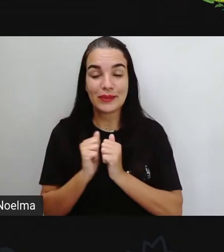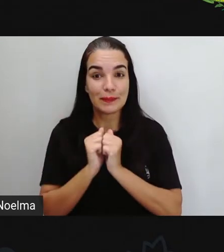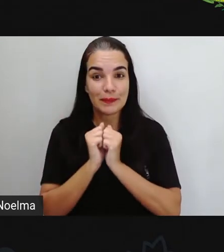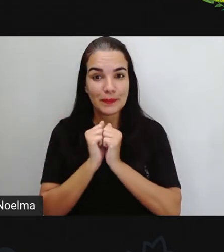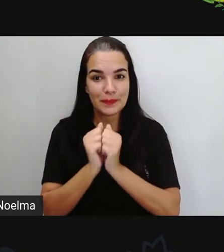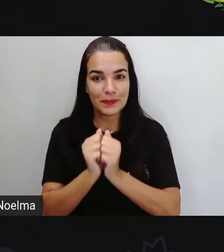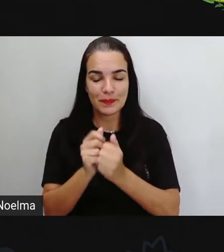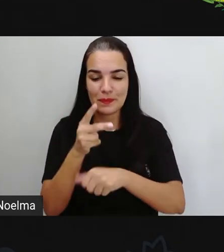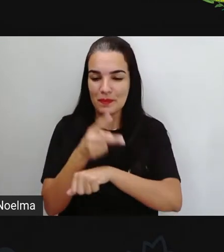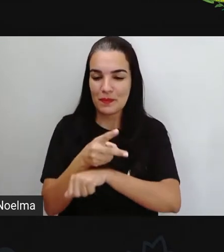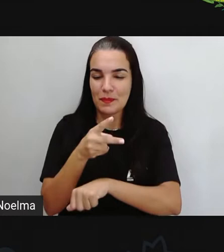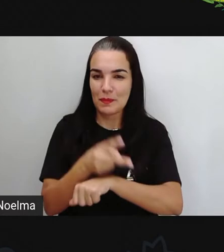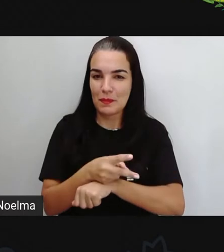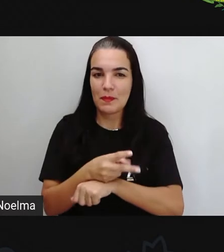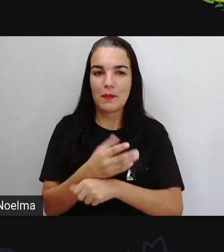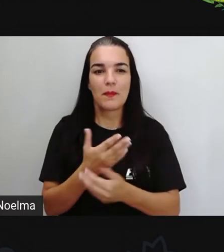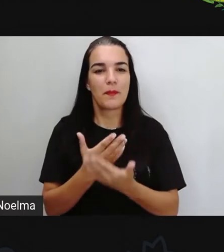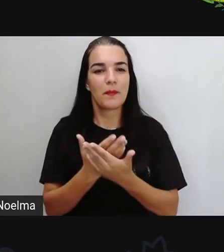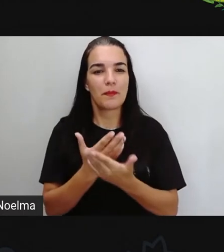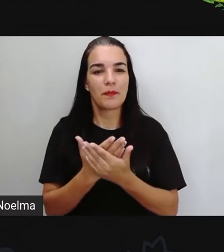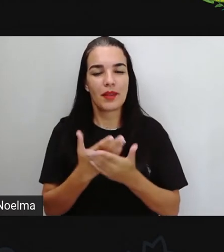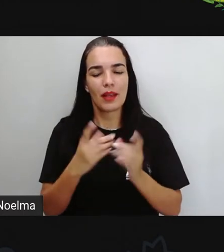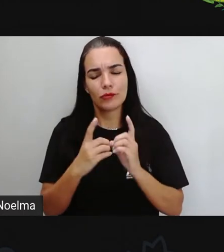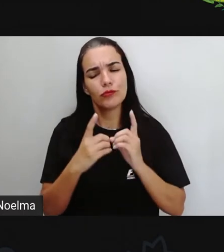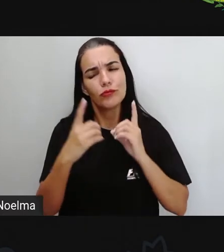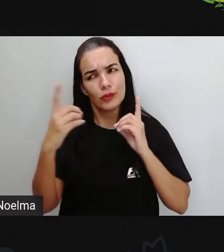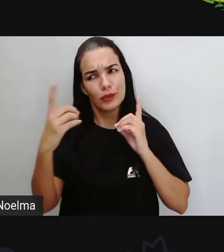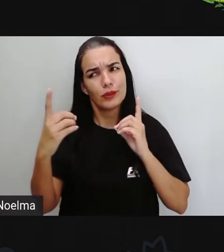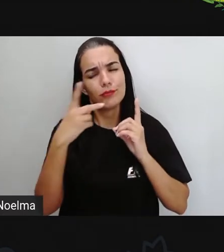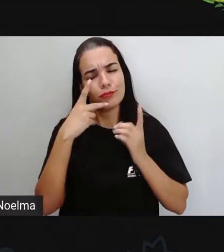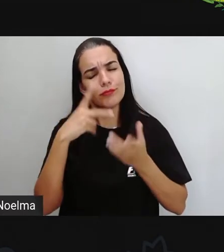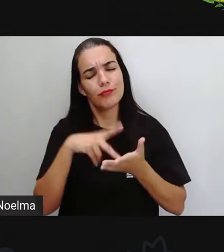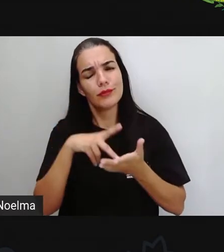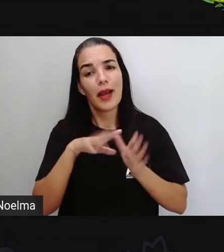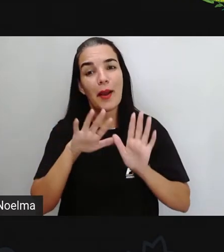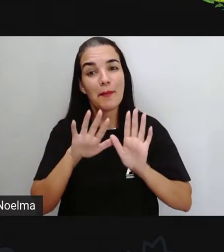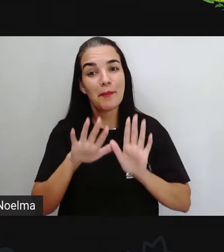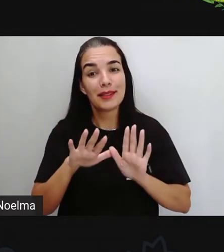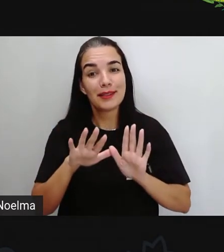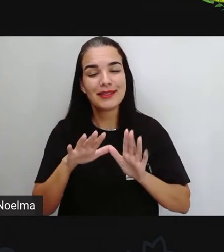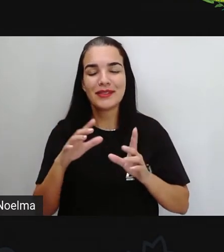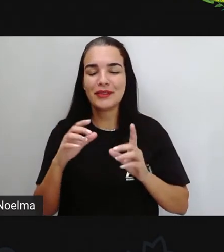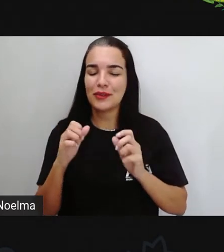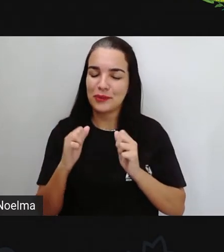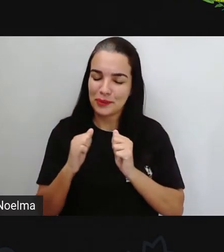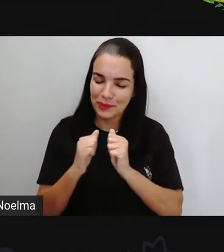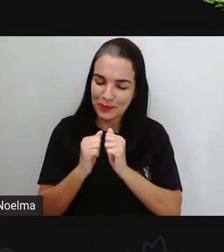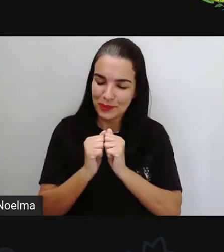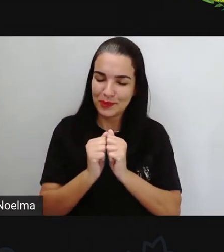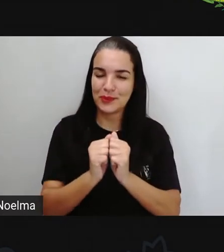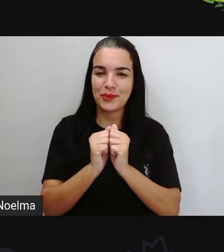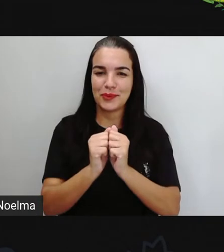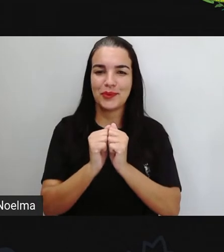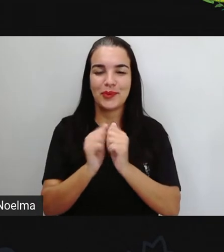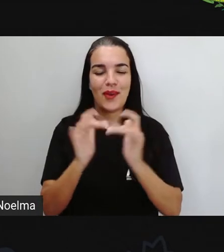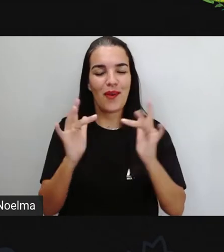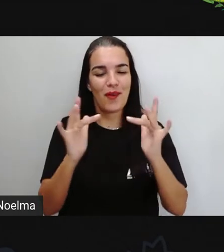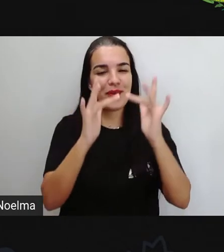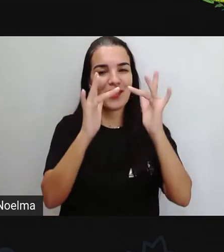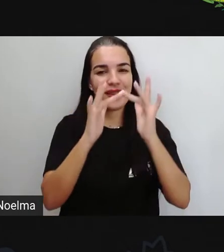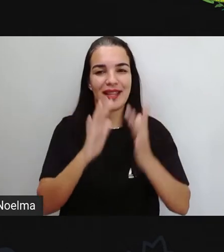uma videoaula, né? Mesmo aí que distantes, mesmo que a pró esteja aqui do outro lado da tela, mas estamos aí